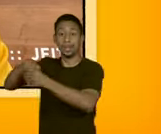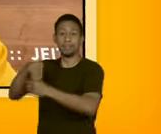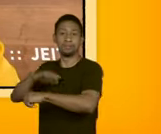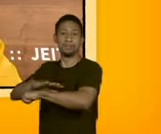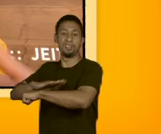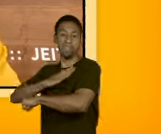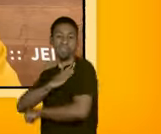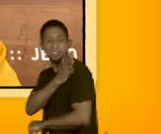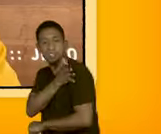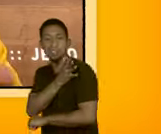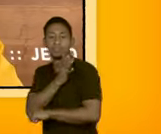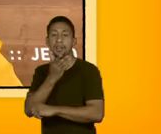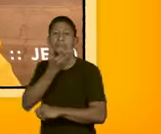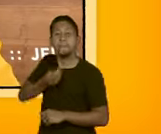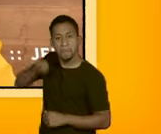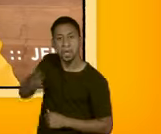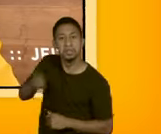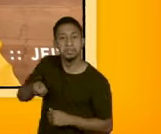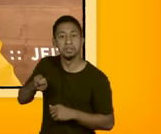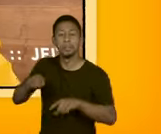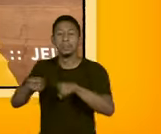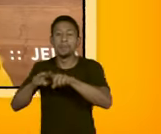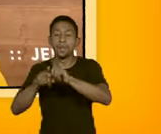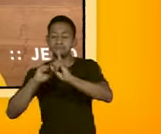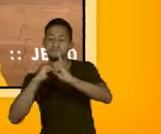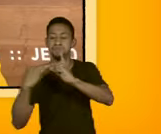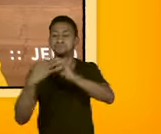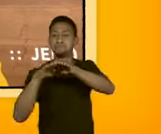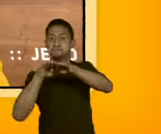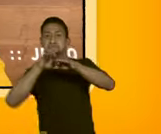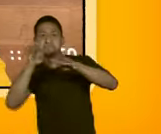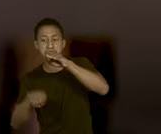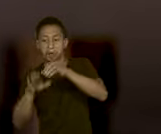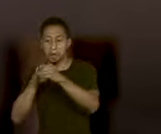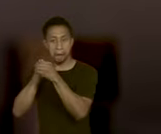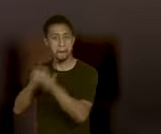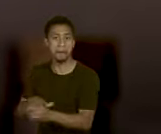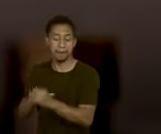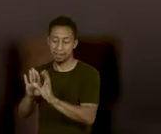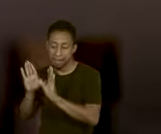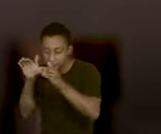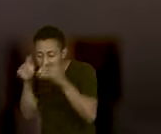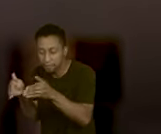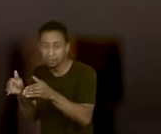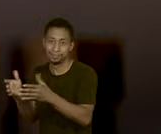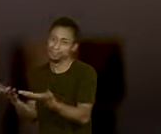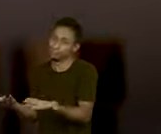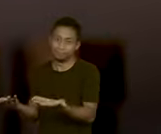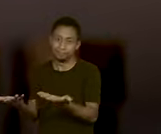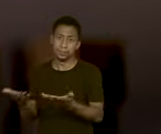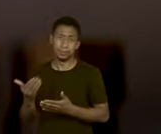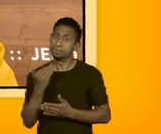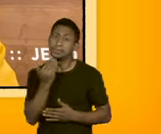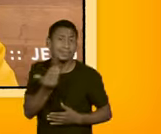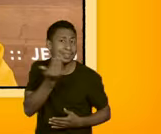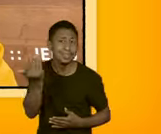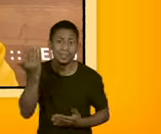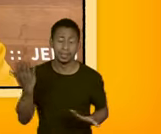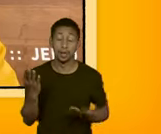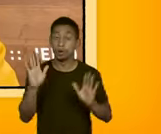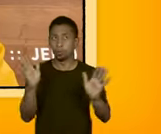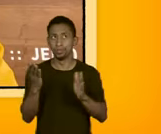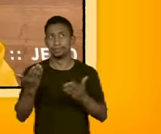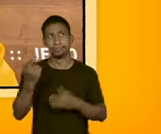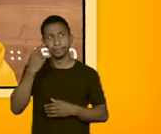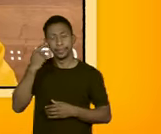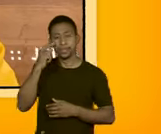machistas, classistas, que colocam pessoas somente em determinados quadradinhos. Hoje, quando eu penso na figura de um capanga